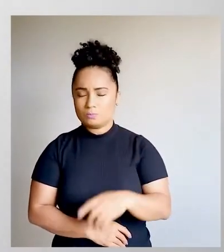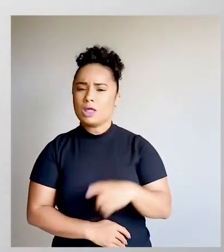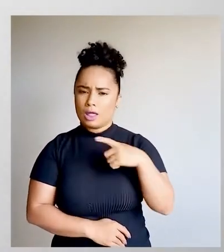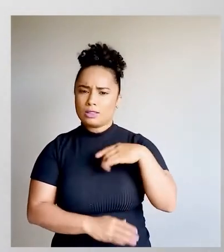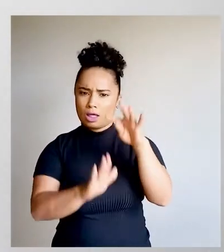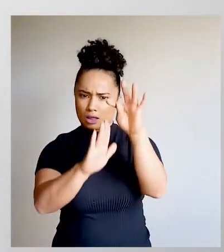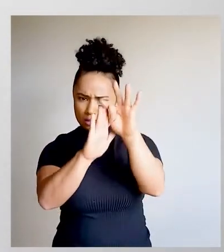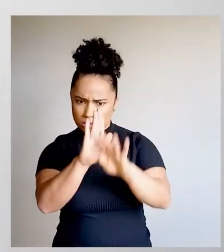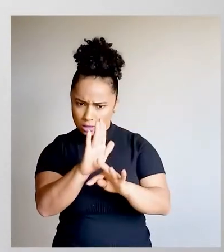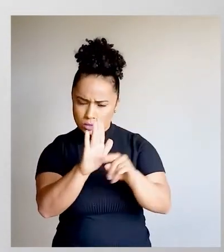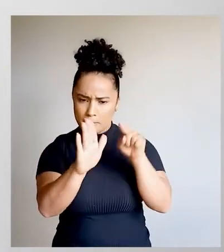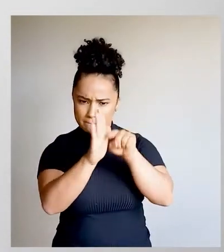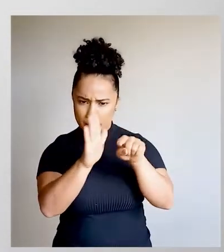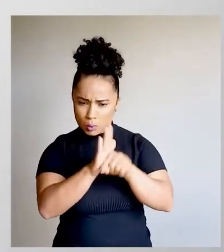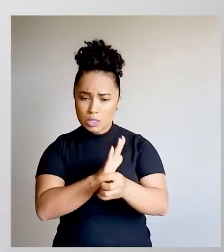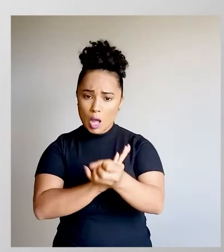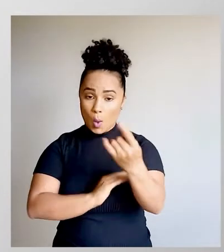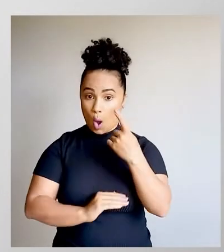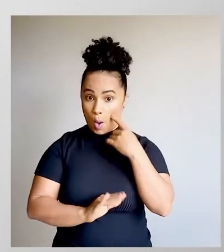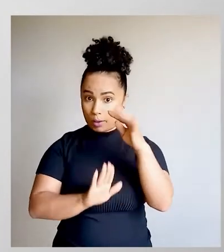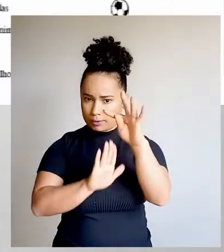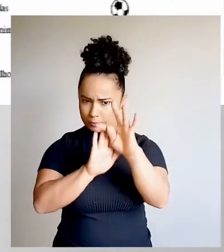alternativas. Vamos ler o texto.